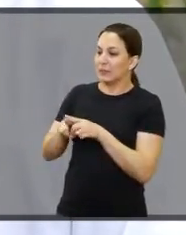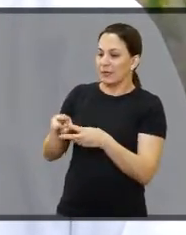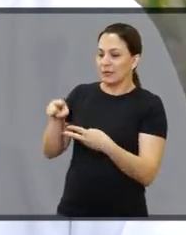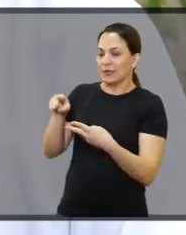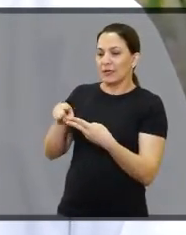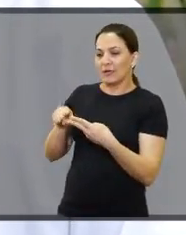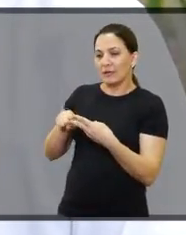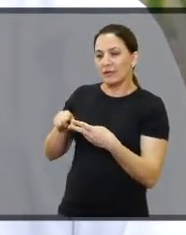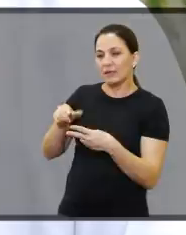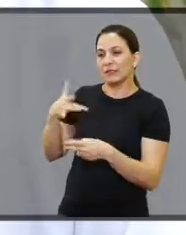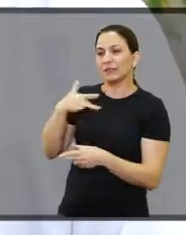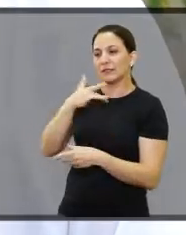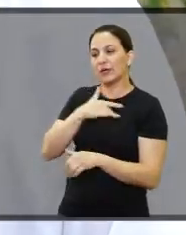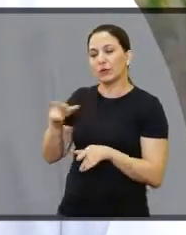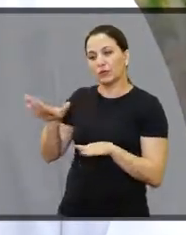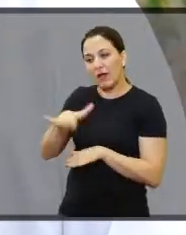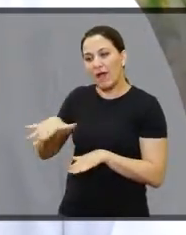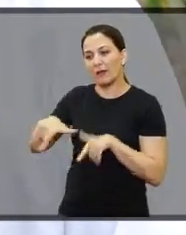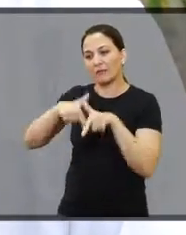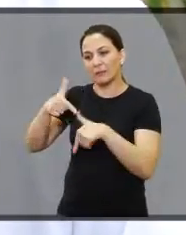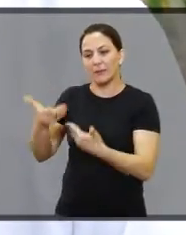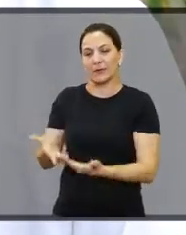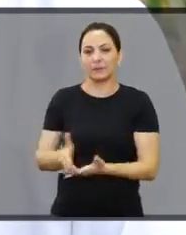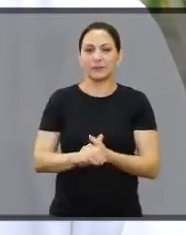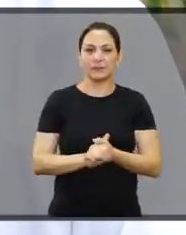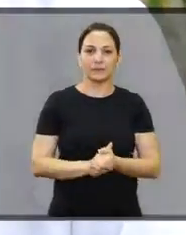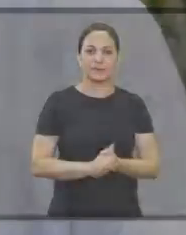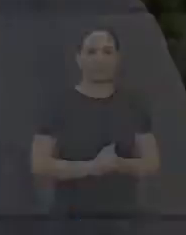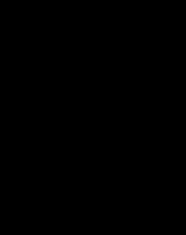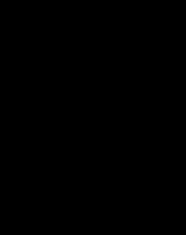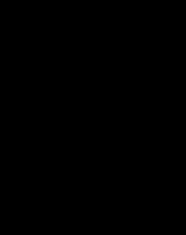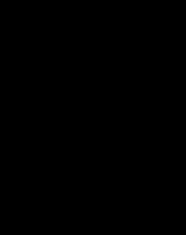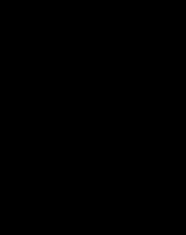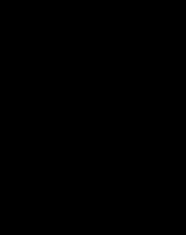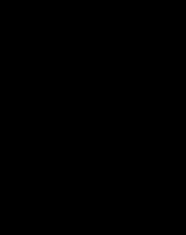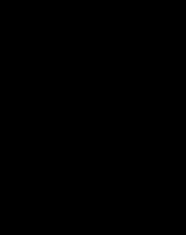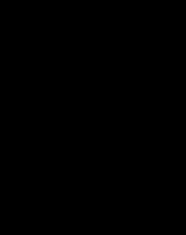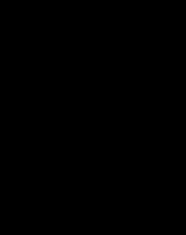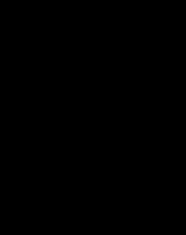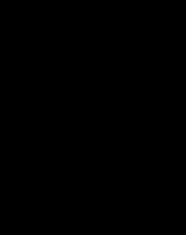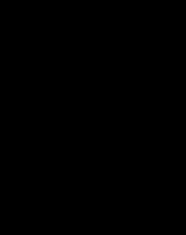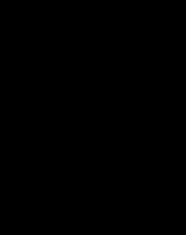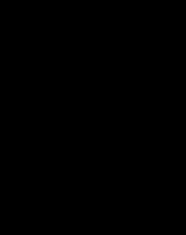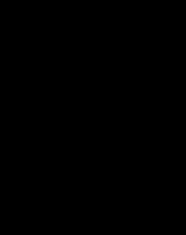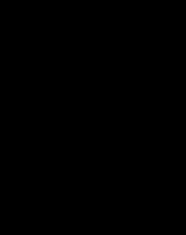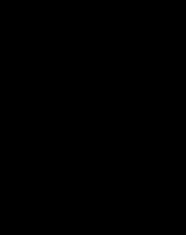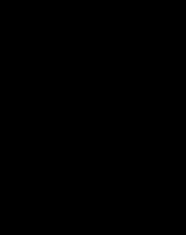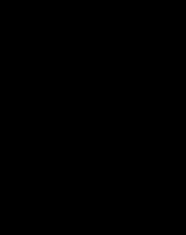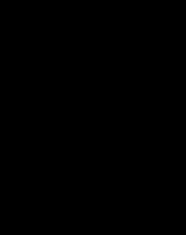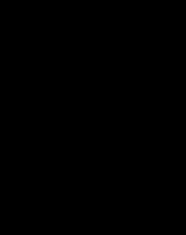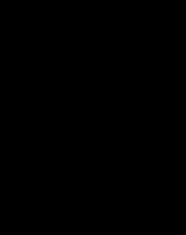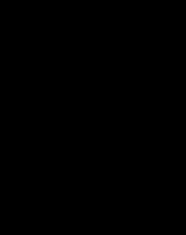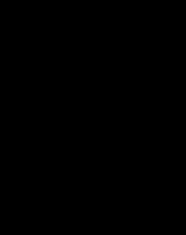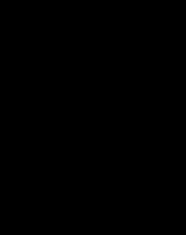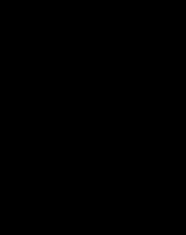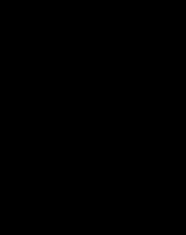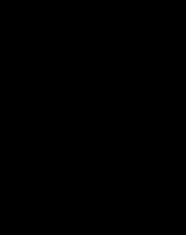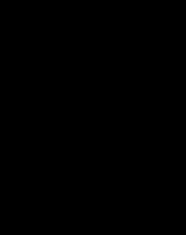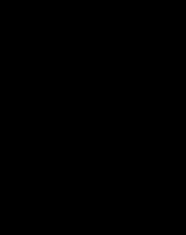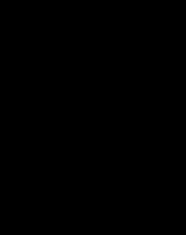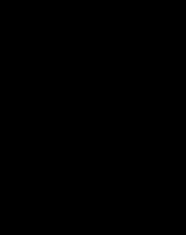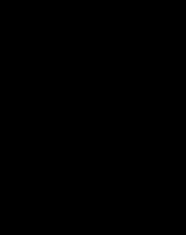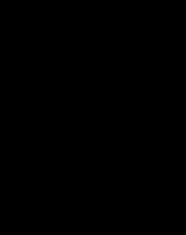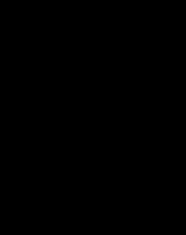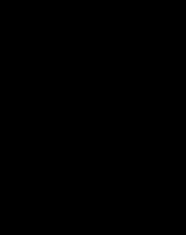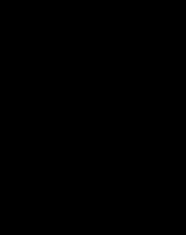perseverança. E voltando à saúde, que é minha área. E voltando ao voltando ao